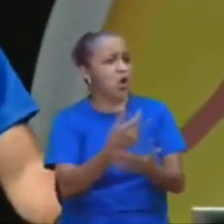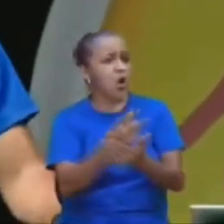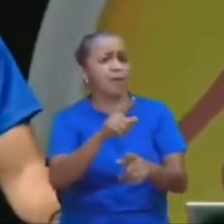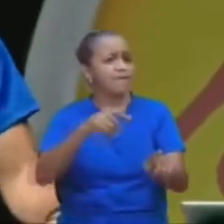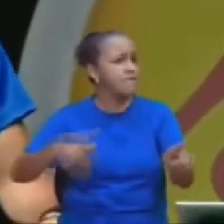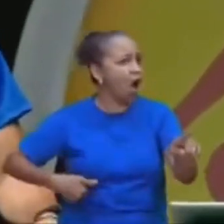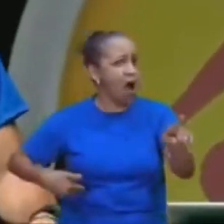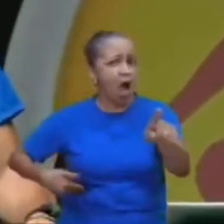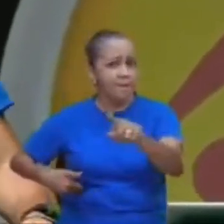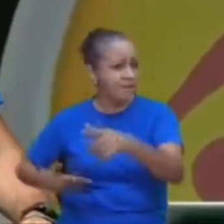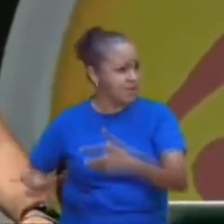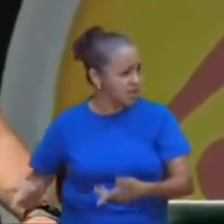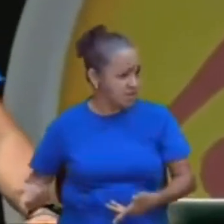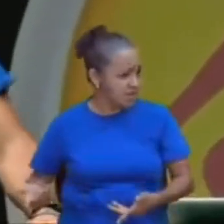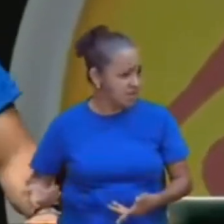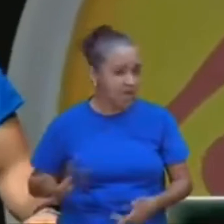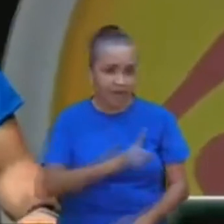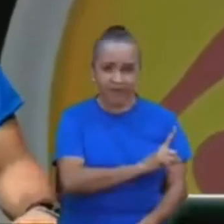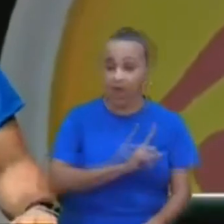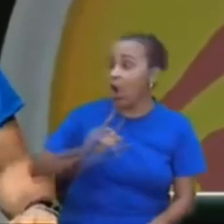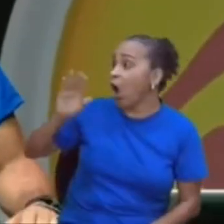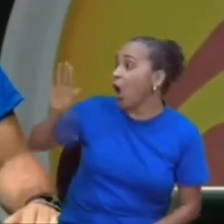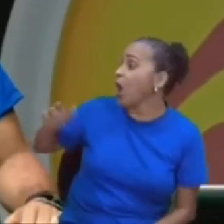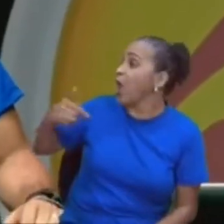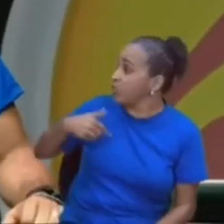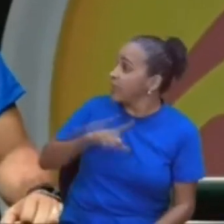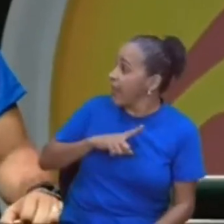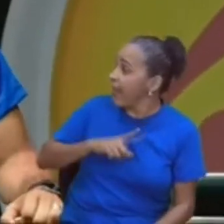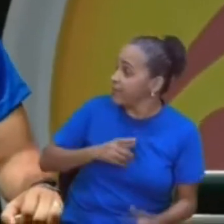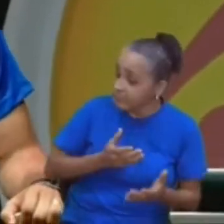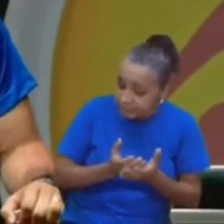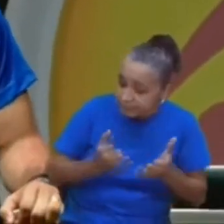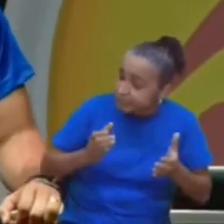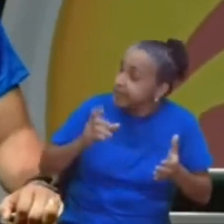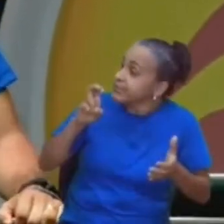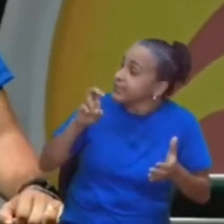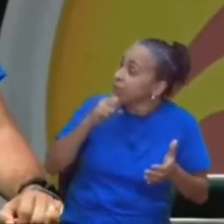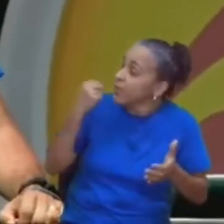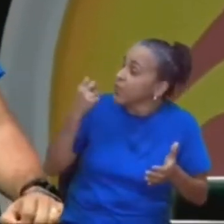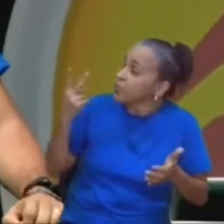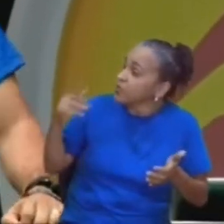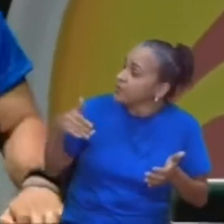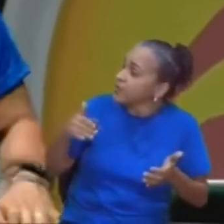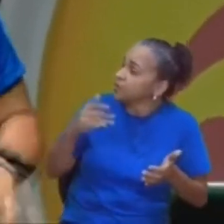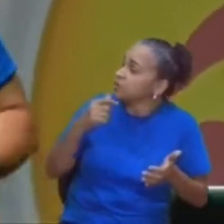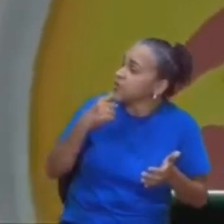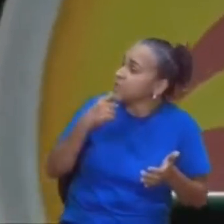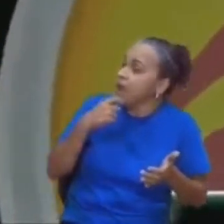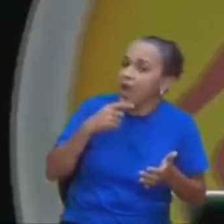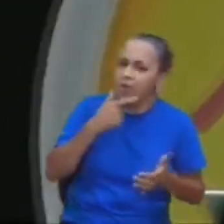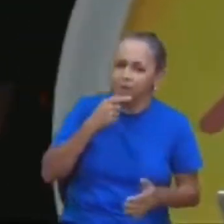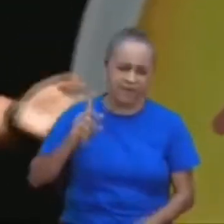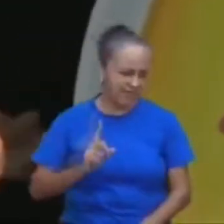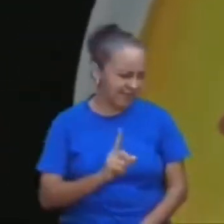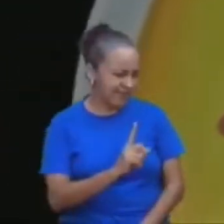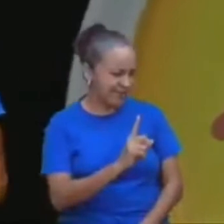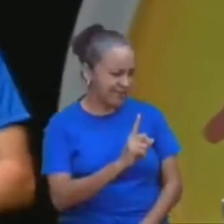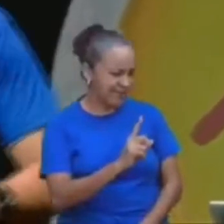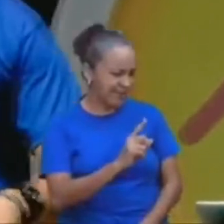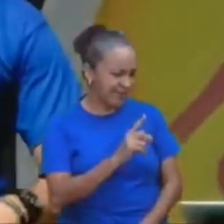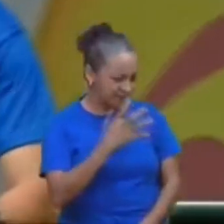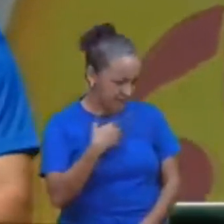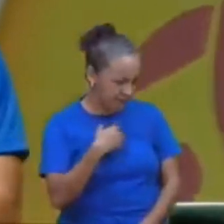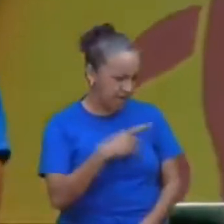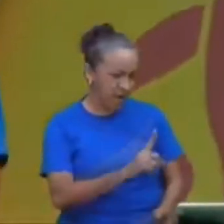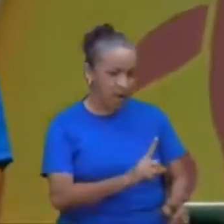fome, ele disse, eu tenho aqui, cinco pães e dois peixinhos, aí quando o André chega, diz, olha senhor, aqui está um